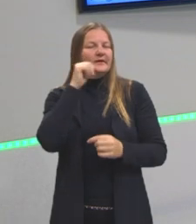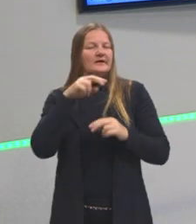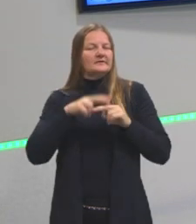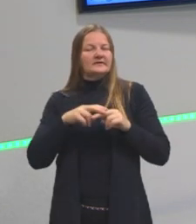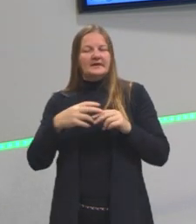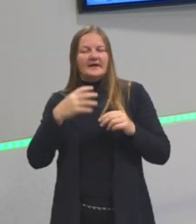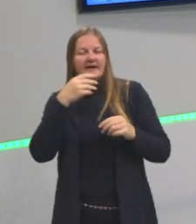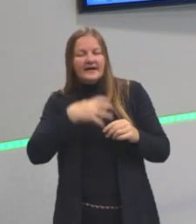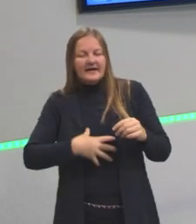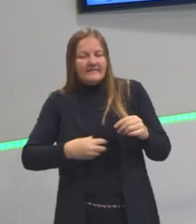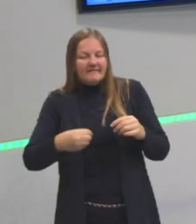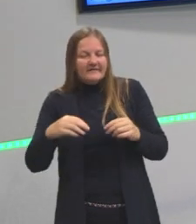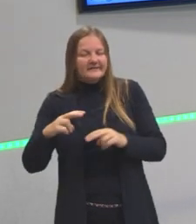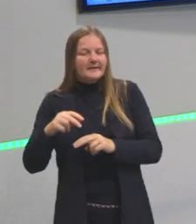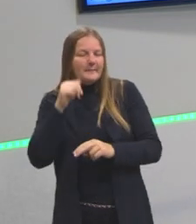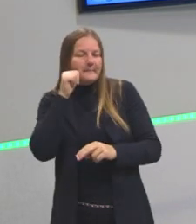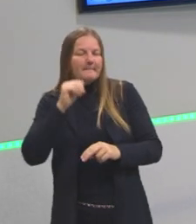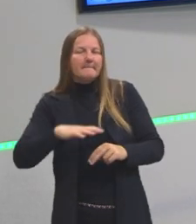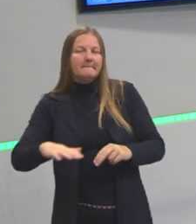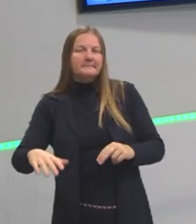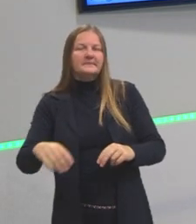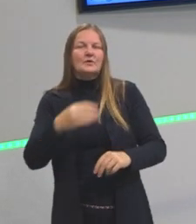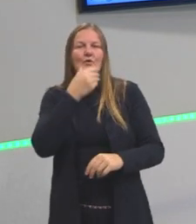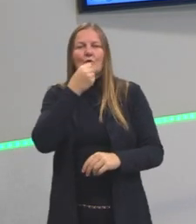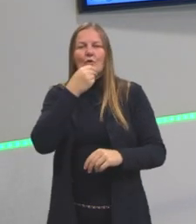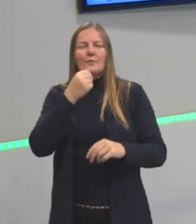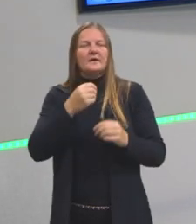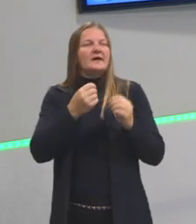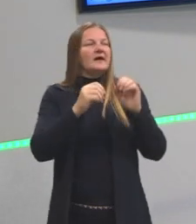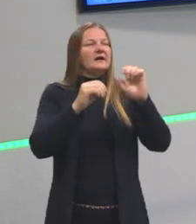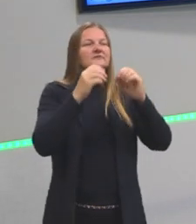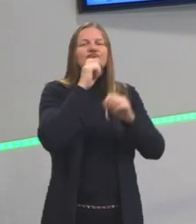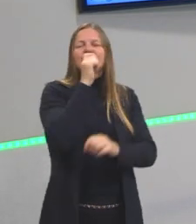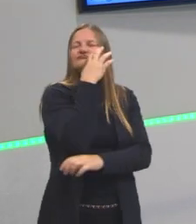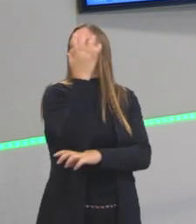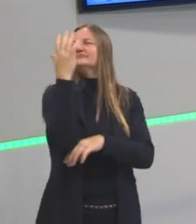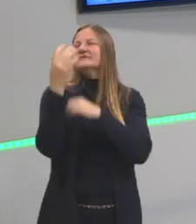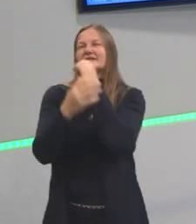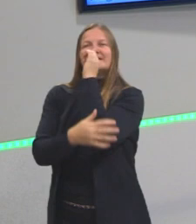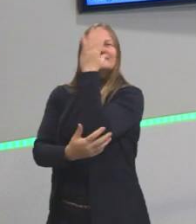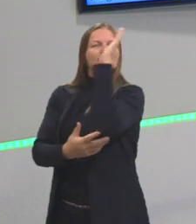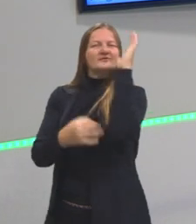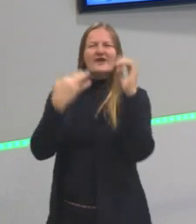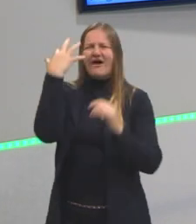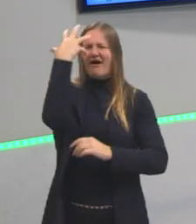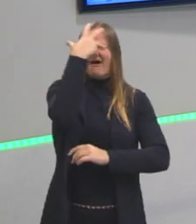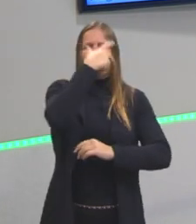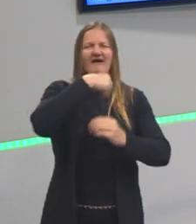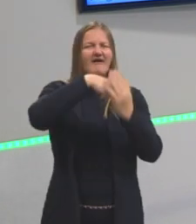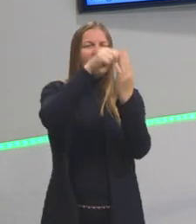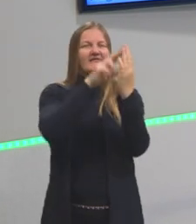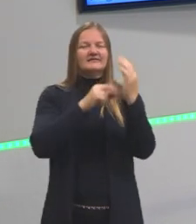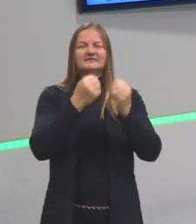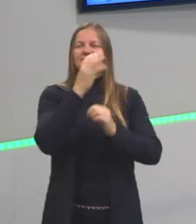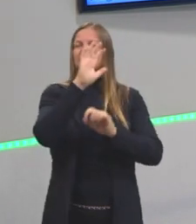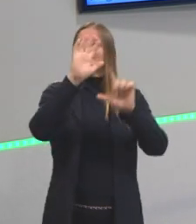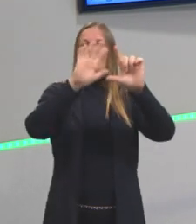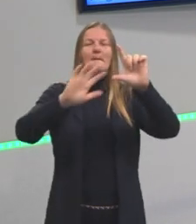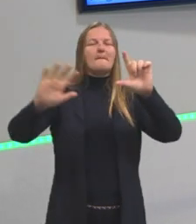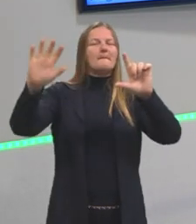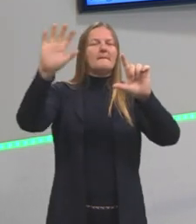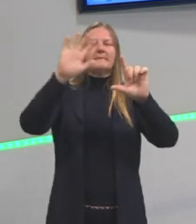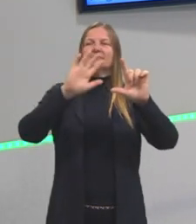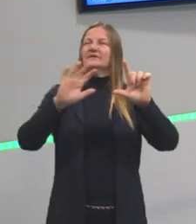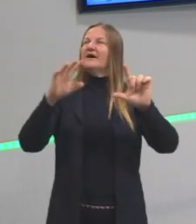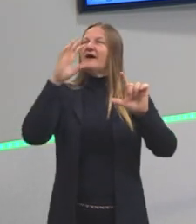criança, um homem, uma natureza toda, assim, no ambiente, e as pessoas